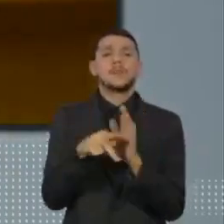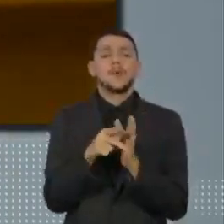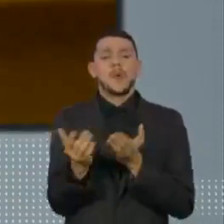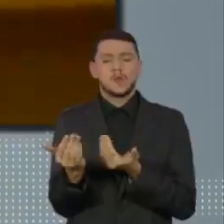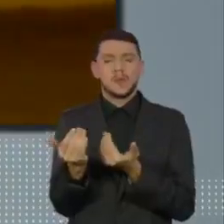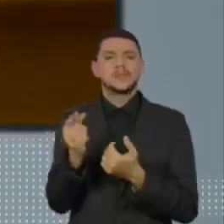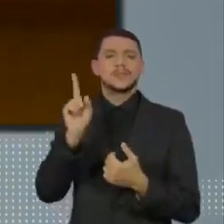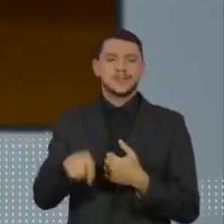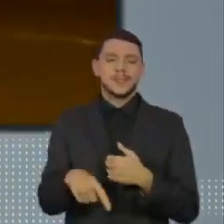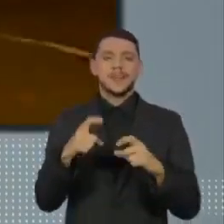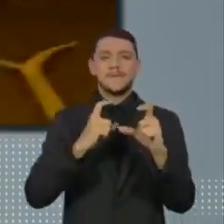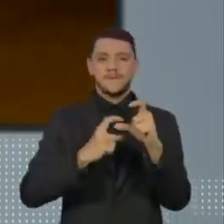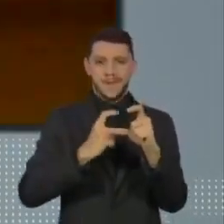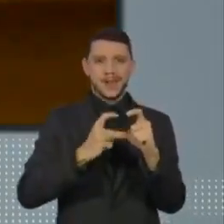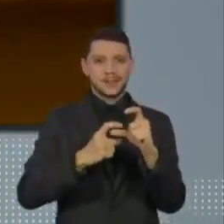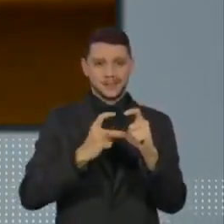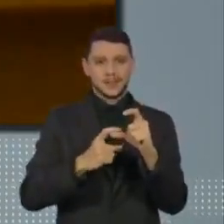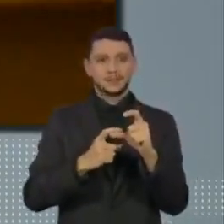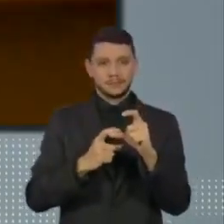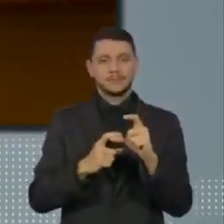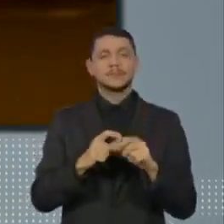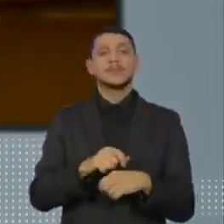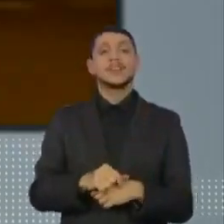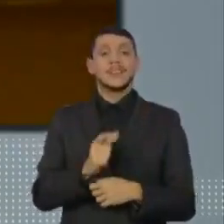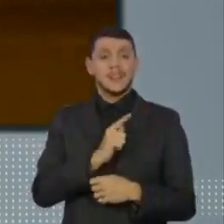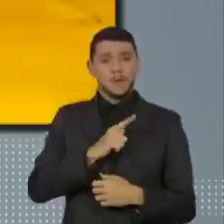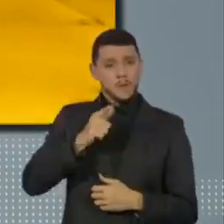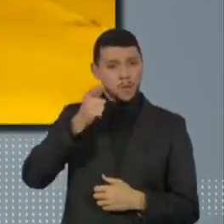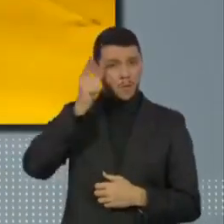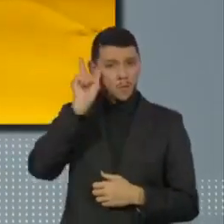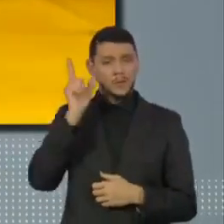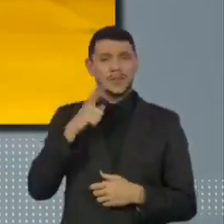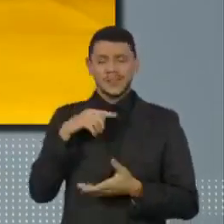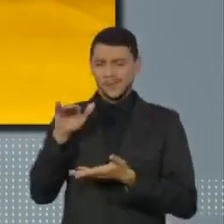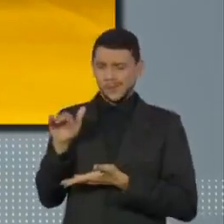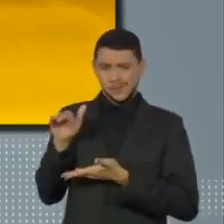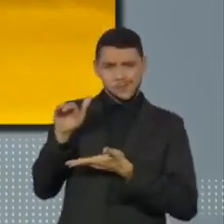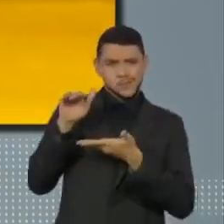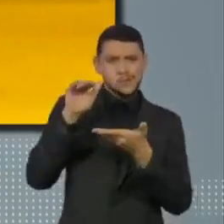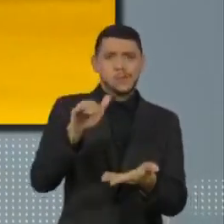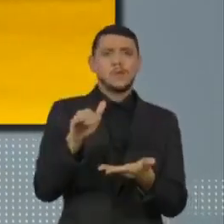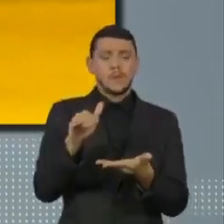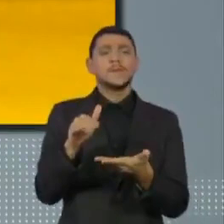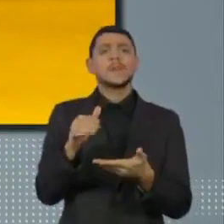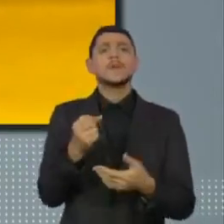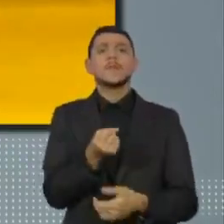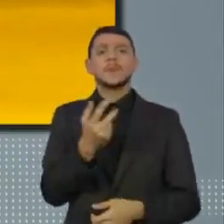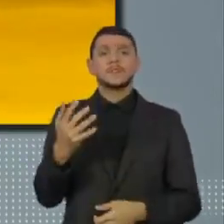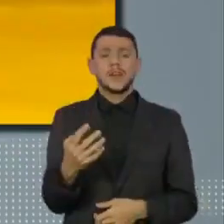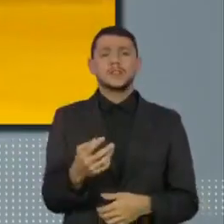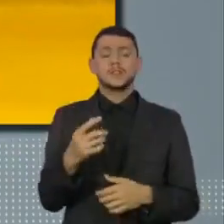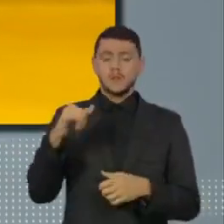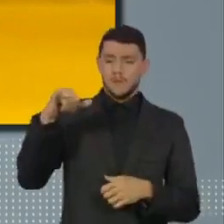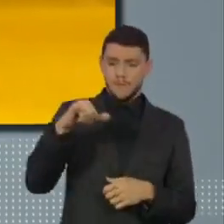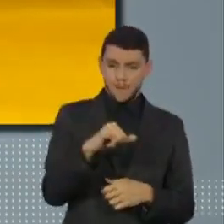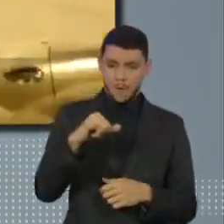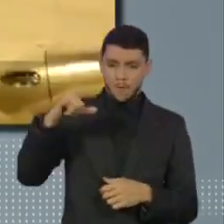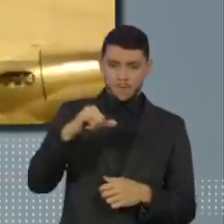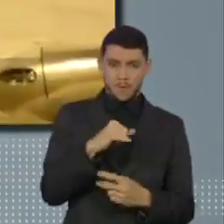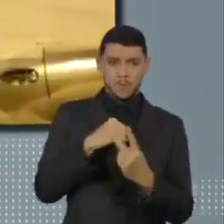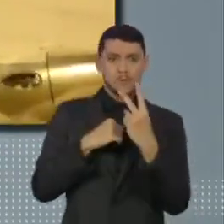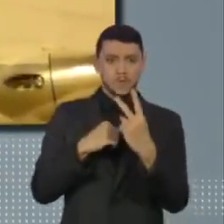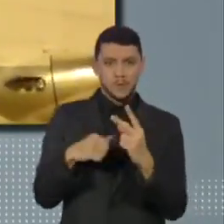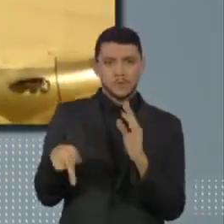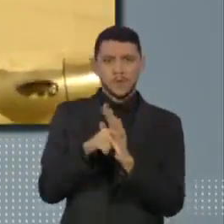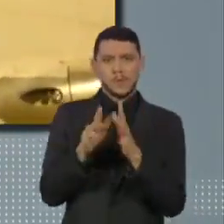Ontem, o Brasil recebeu a maior remessa em um único dia do imunizante. Foram dois voos dos Estados Unidos